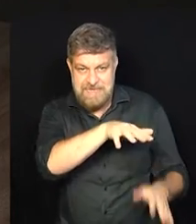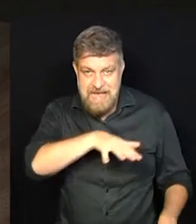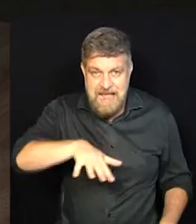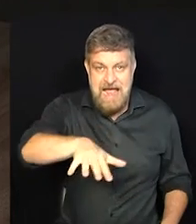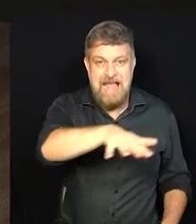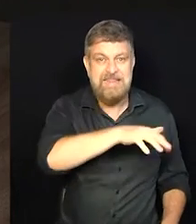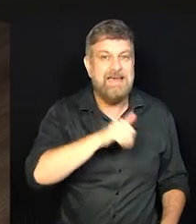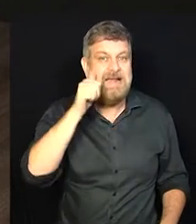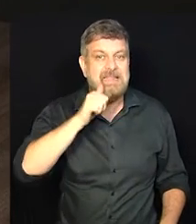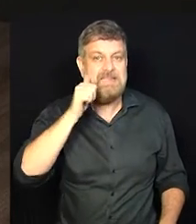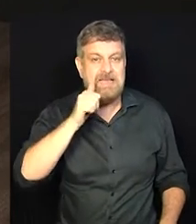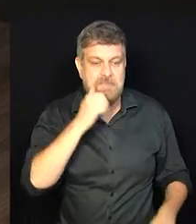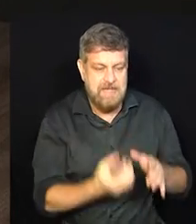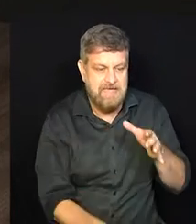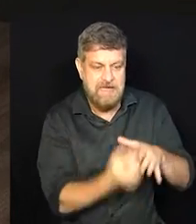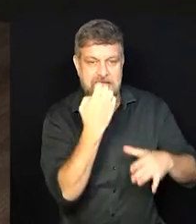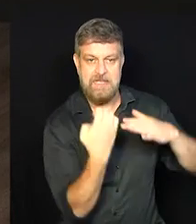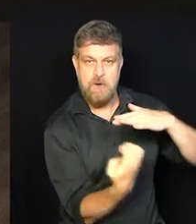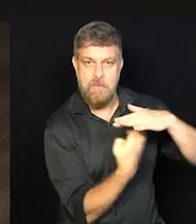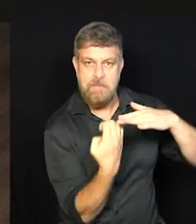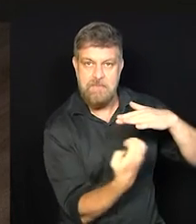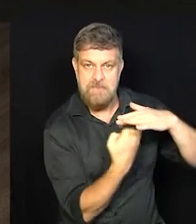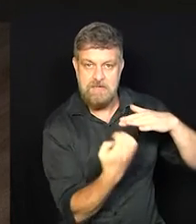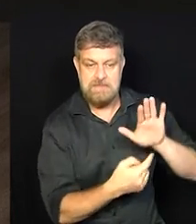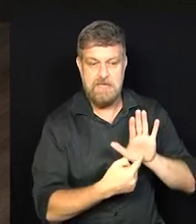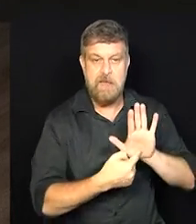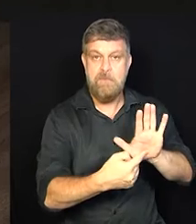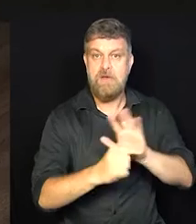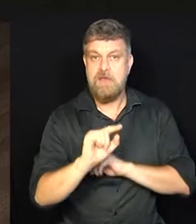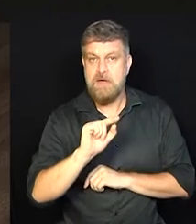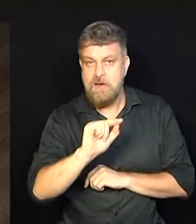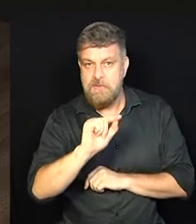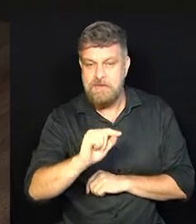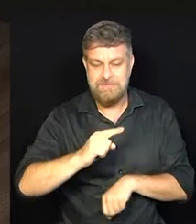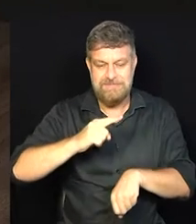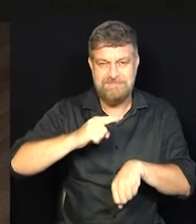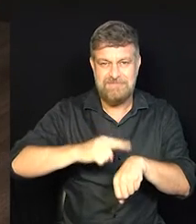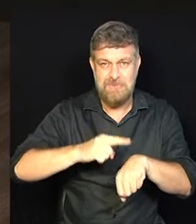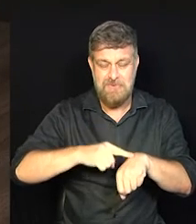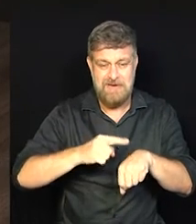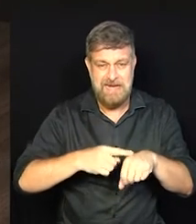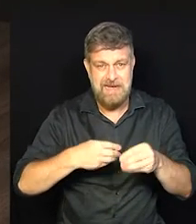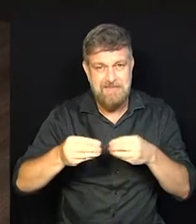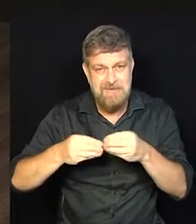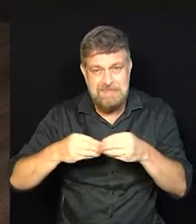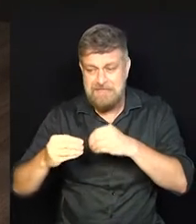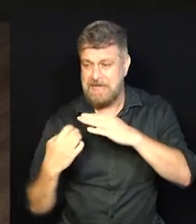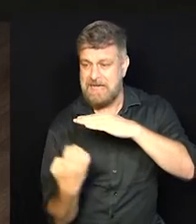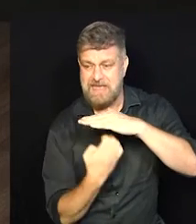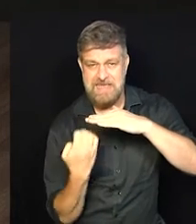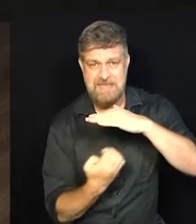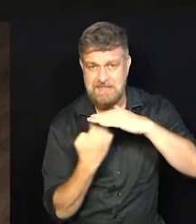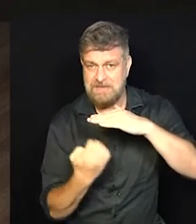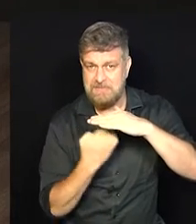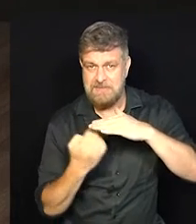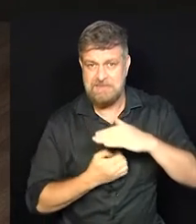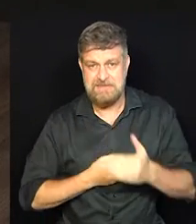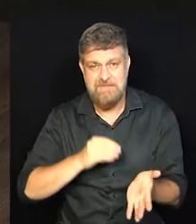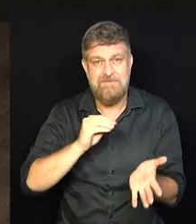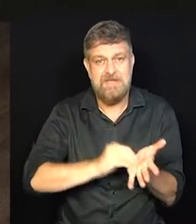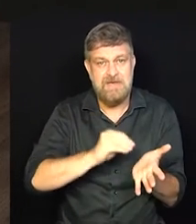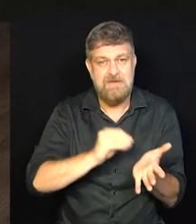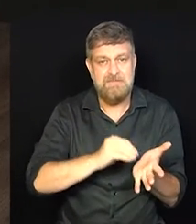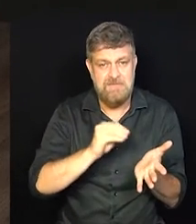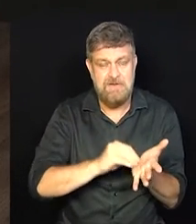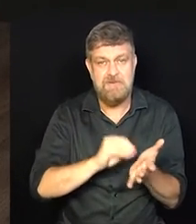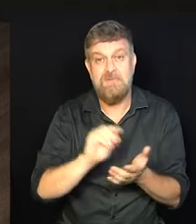Empreendedora aponta ainda que a falta de flexibilidade dentro das empresas é um dos